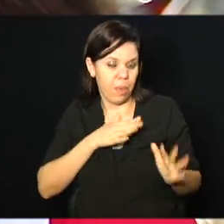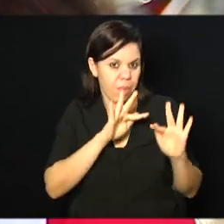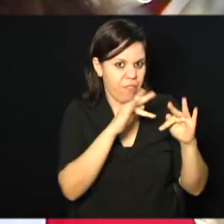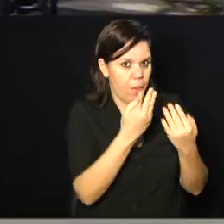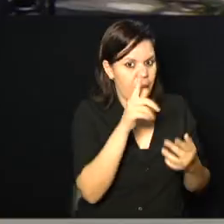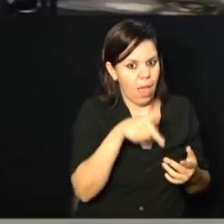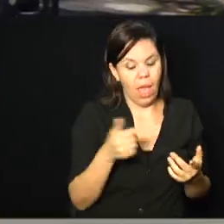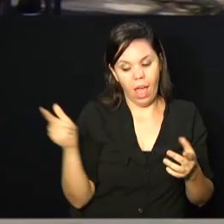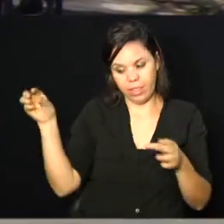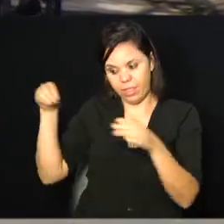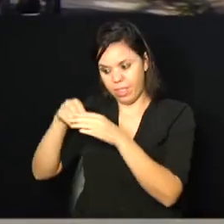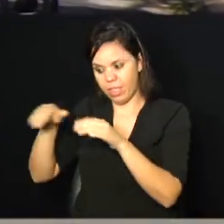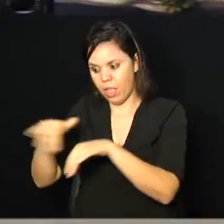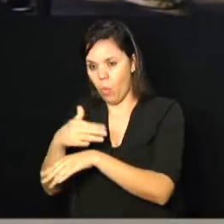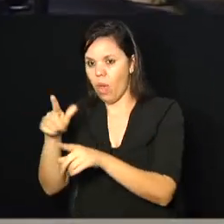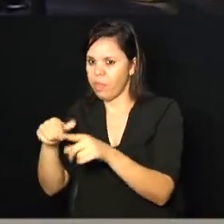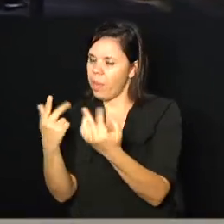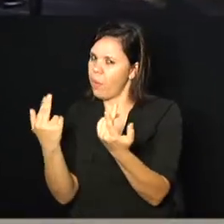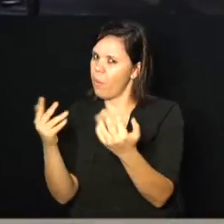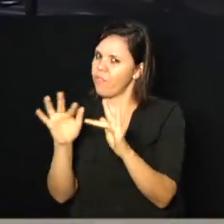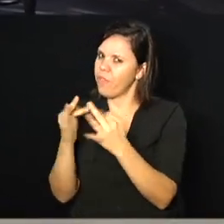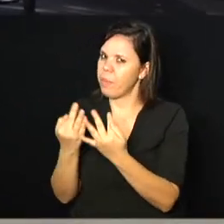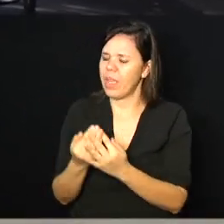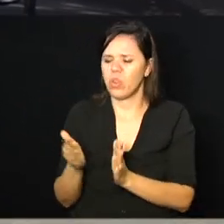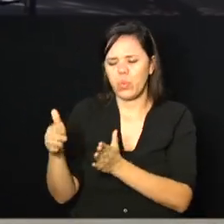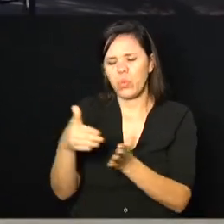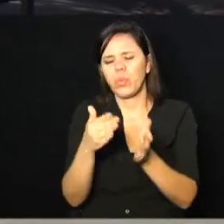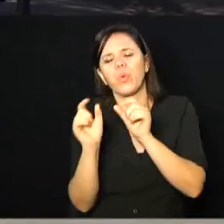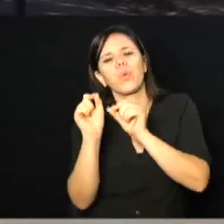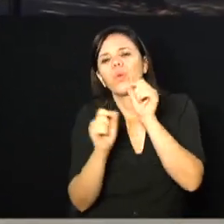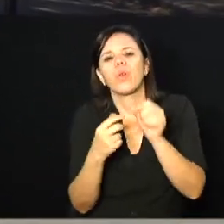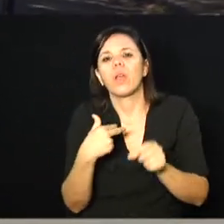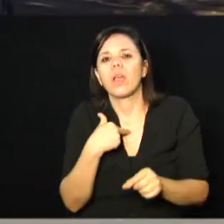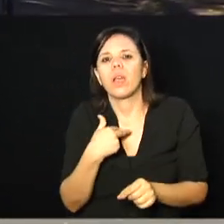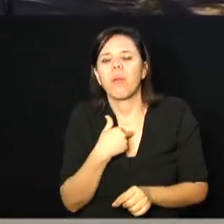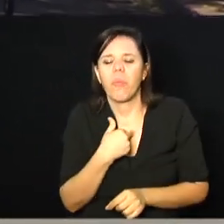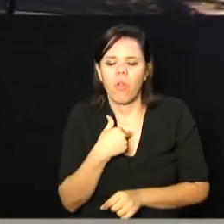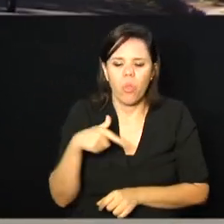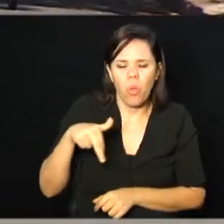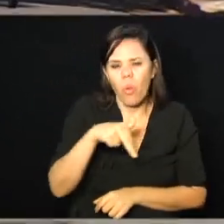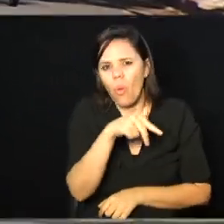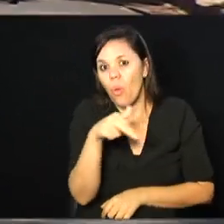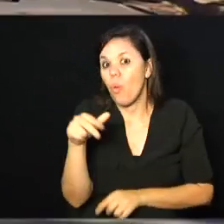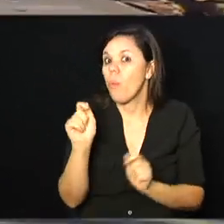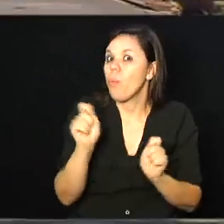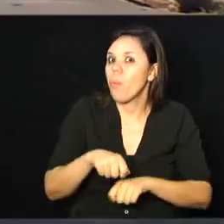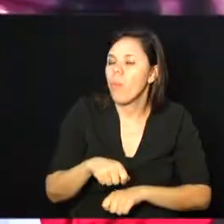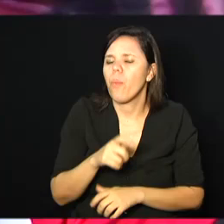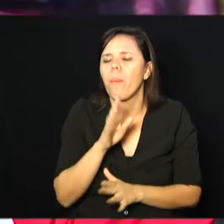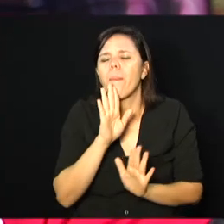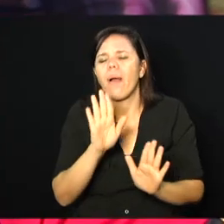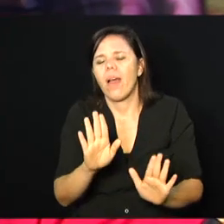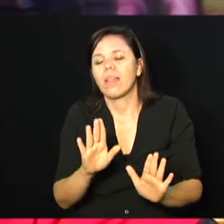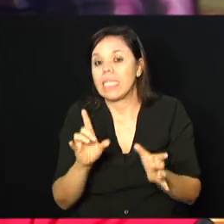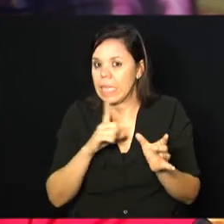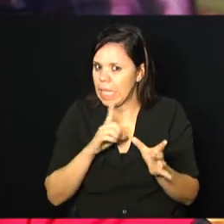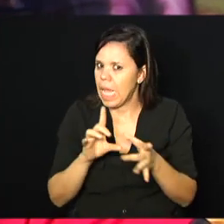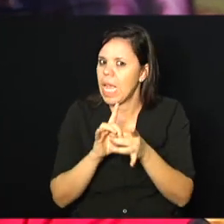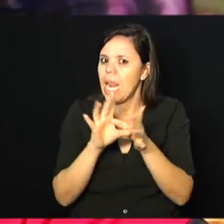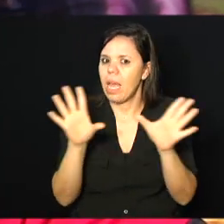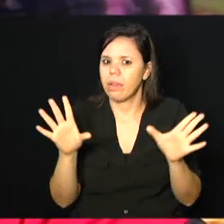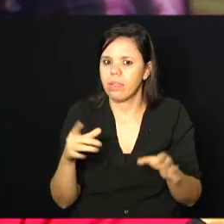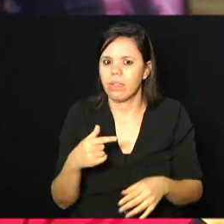outra família. No caminho de quem não pode seguir com as próprias pernas, a liberdade. É uma sensação de